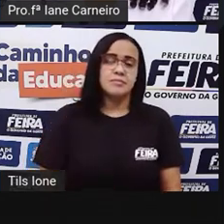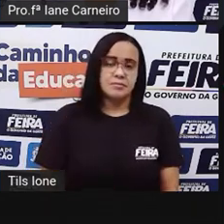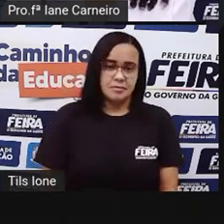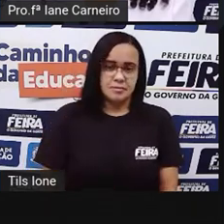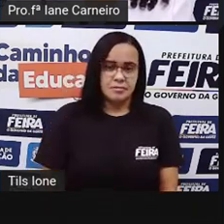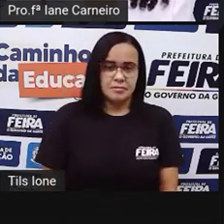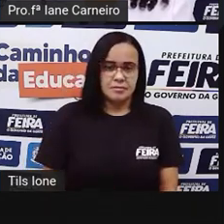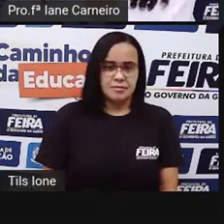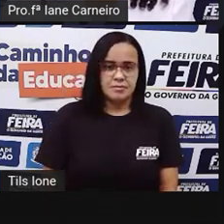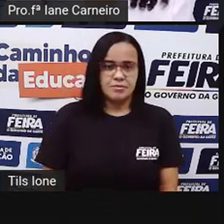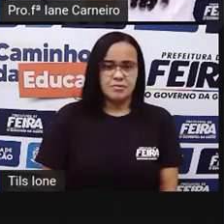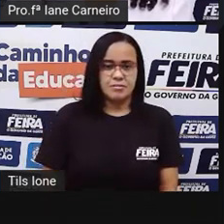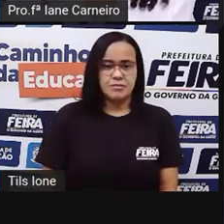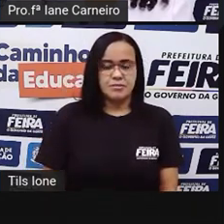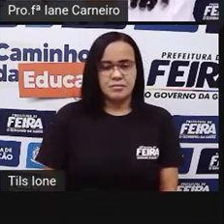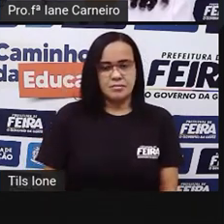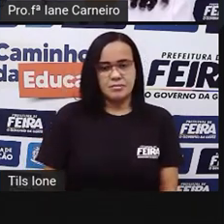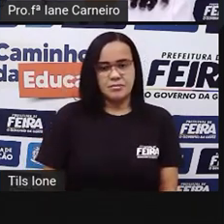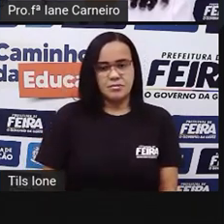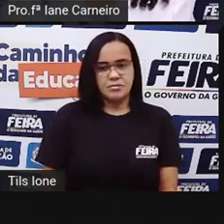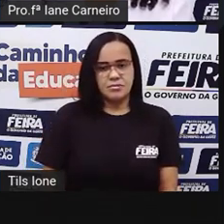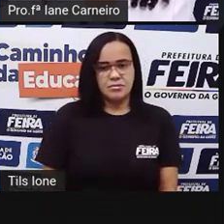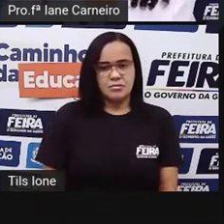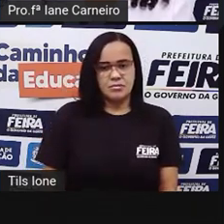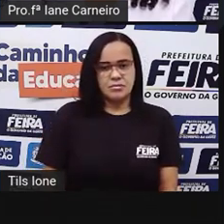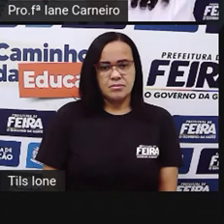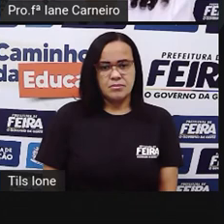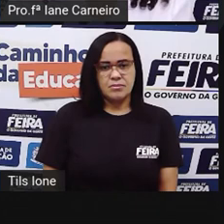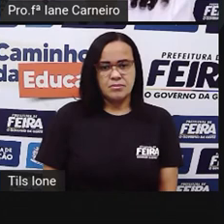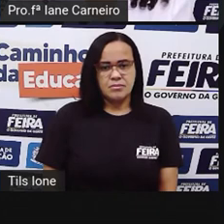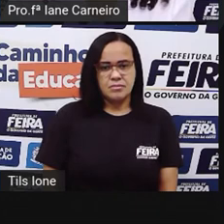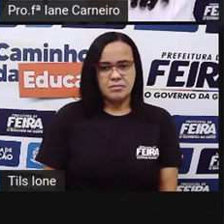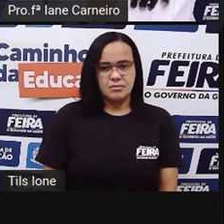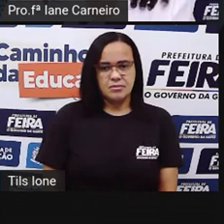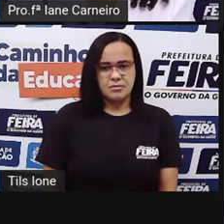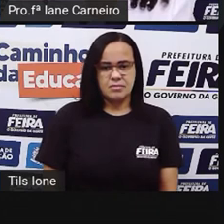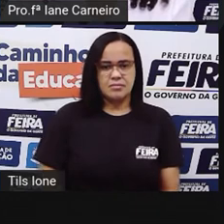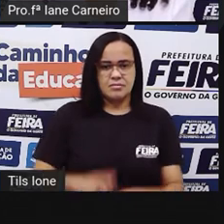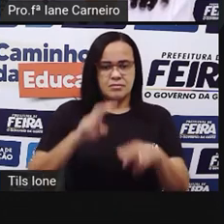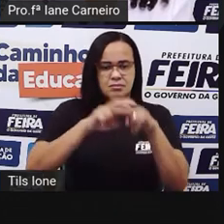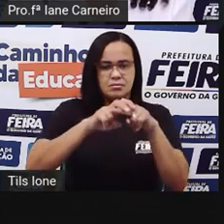opa, a caneta. Uma cadeira, ó.